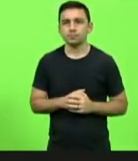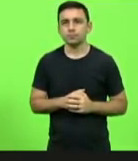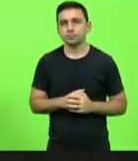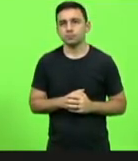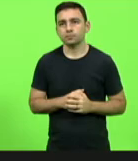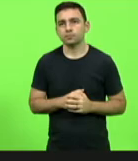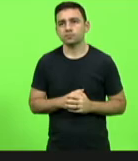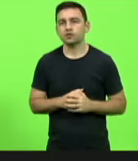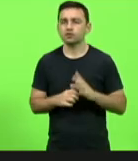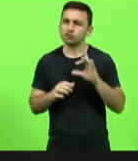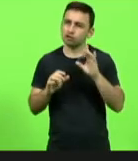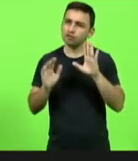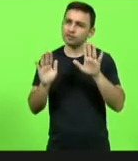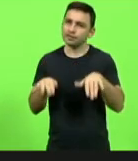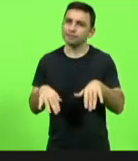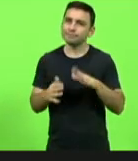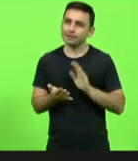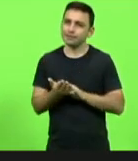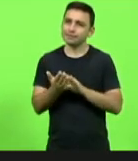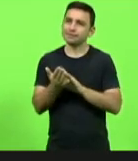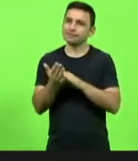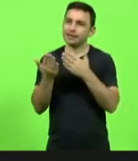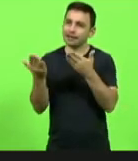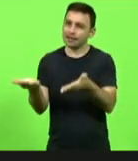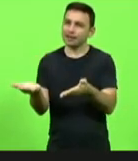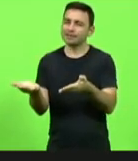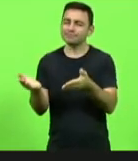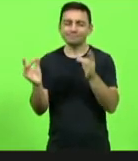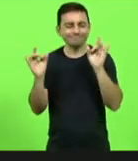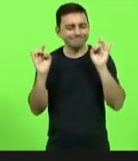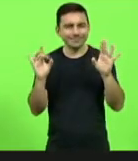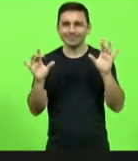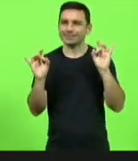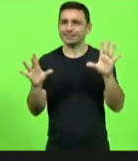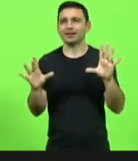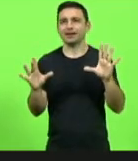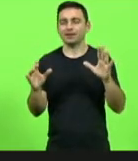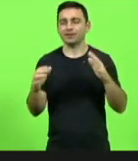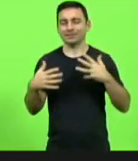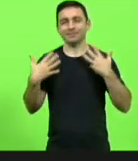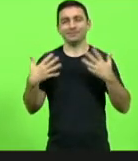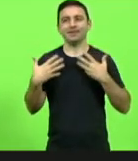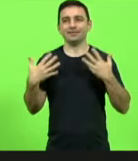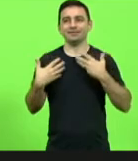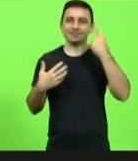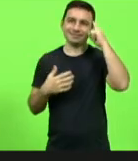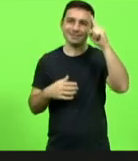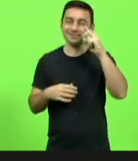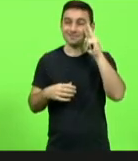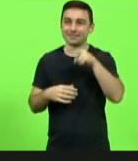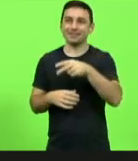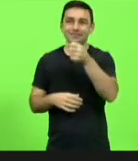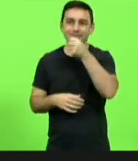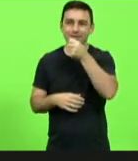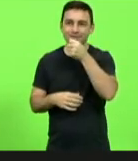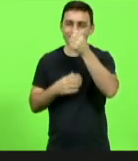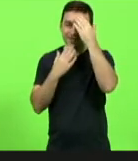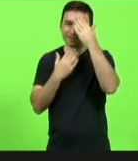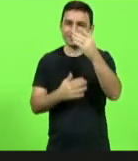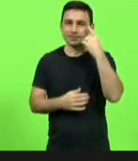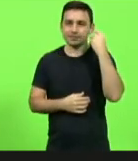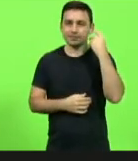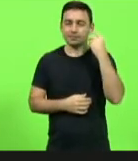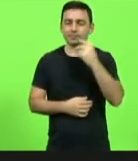só parabenizar a deputada Marlene por trazer algo tão nobre que alegrou meu dia aqui vibrei aqui ao ver a reportagem obrigado senhor presidente